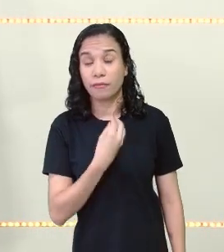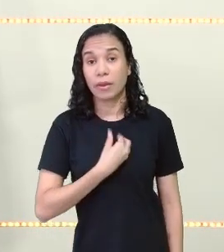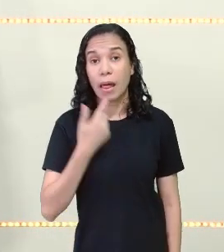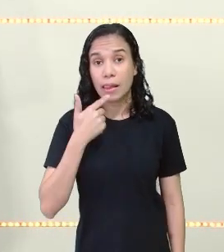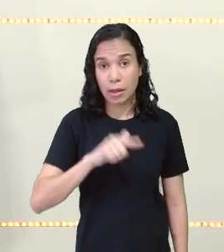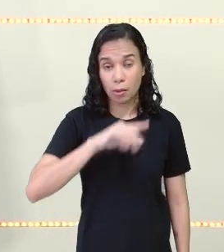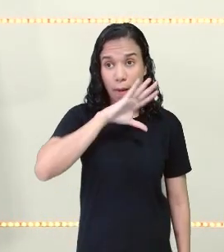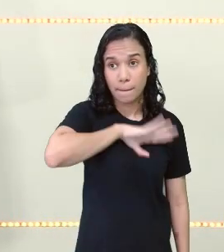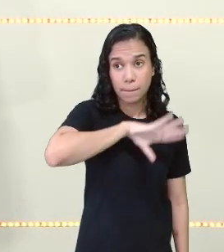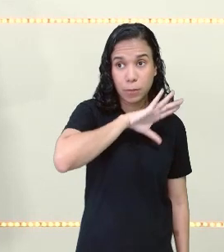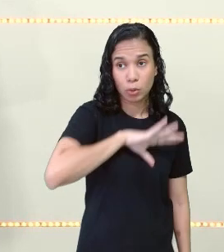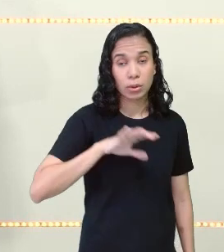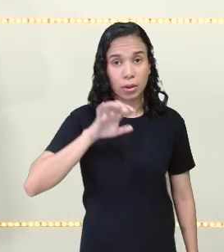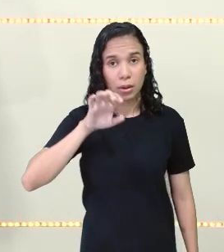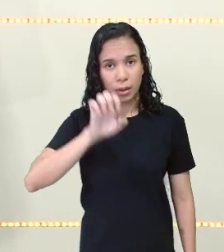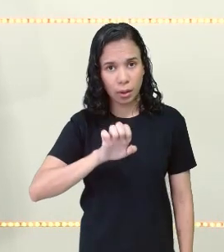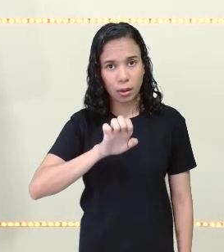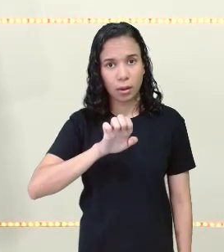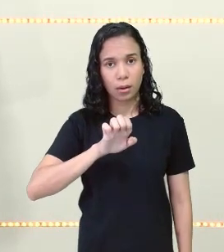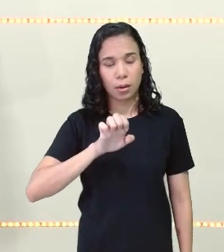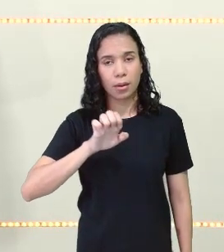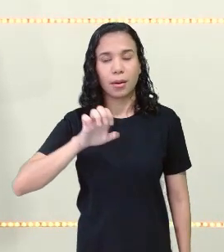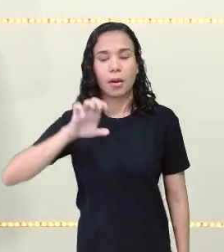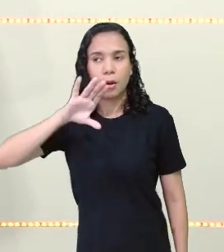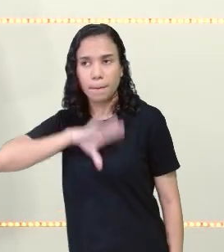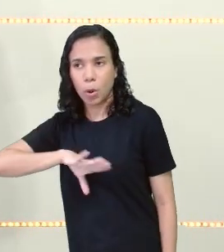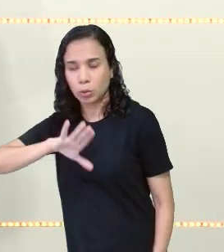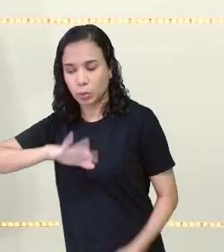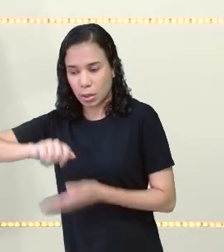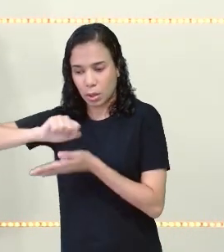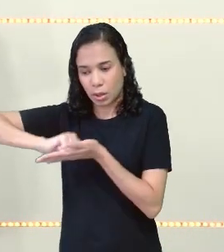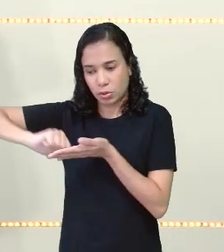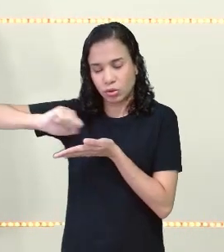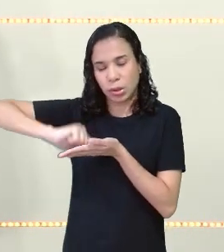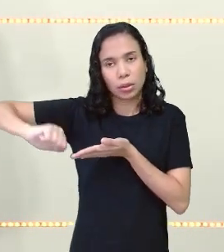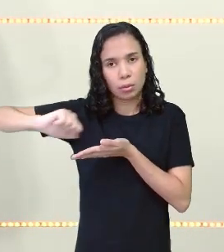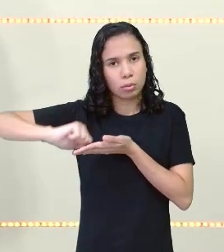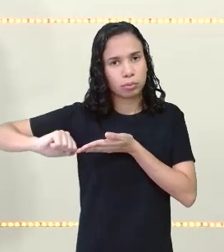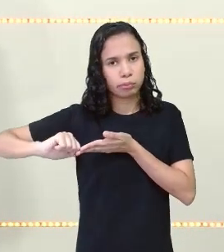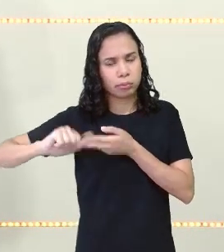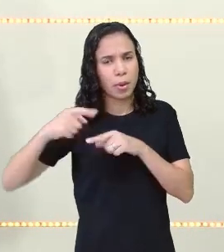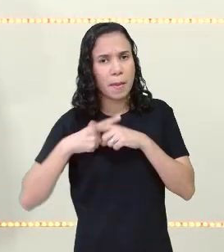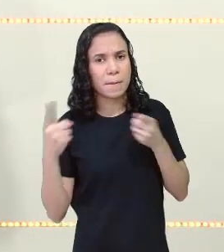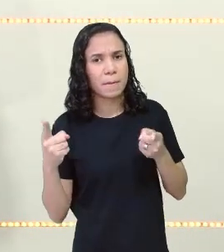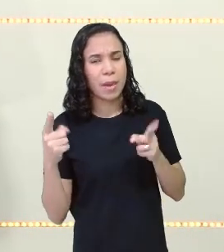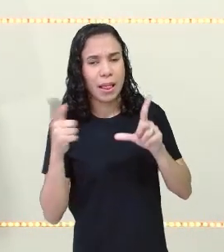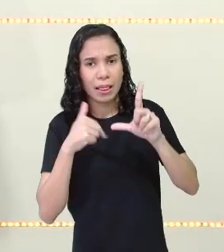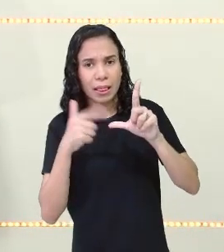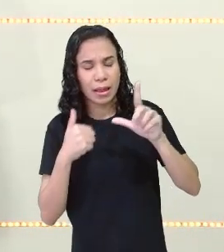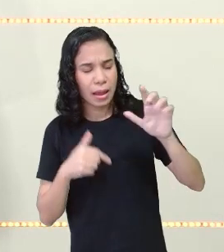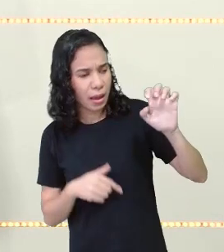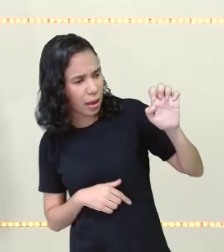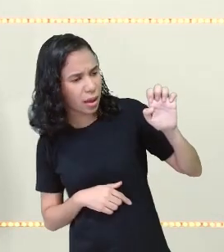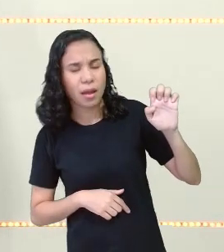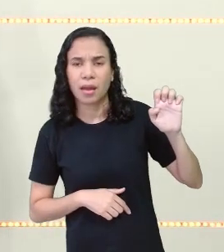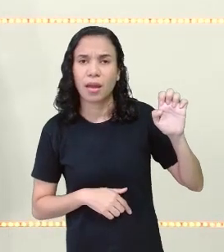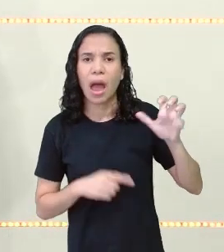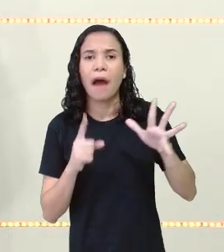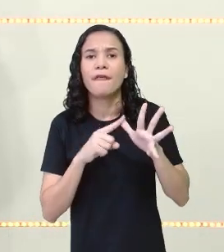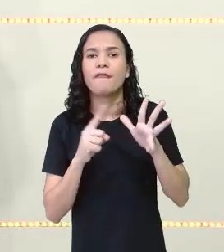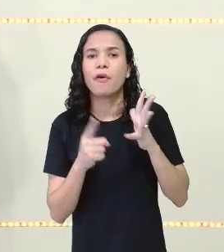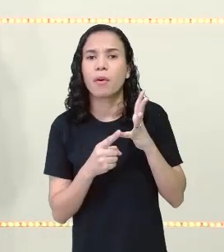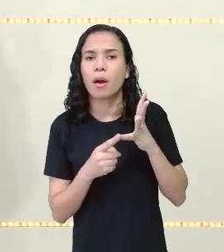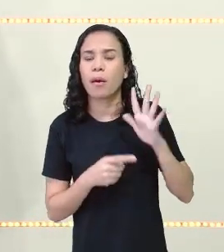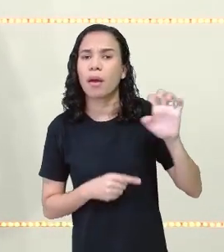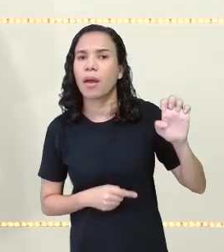falada e a língua portuguesa escrita. Só que essa letrinha E aqui, essa vogal E,